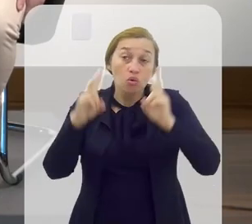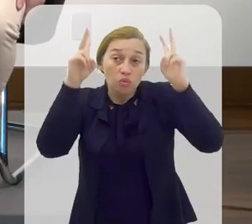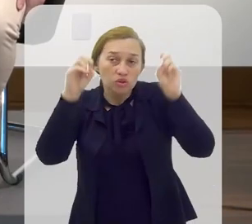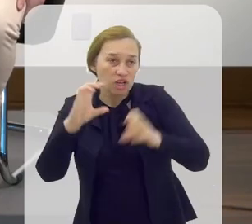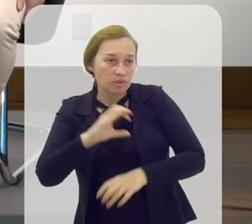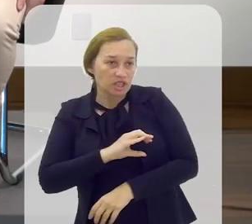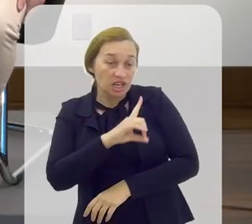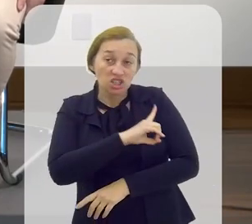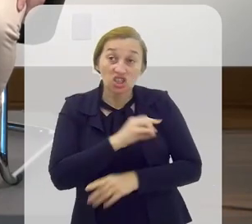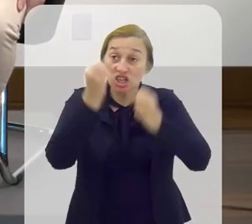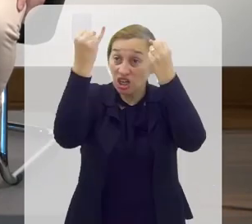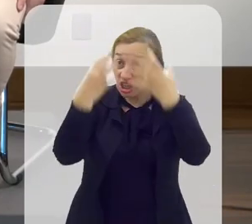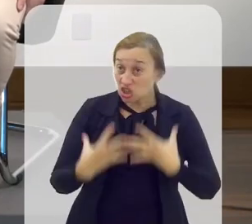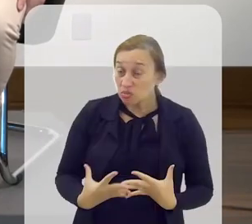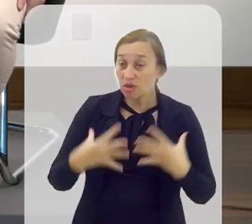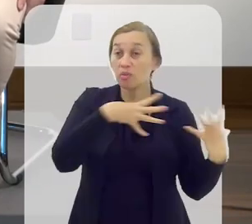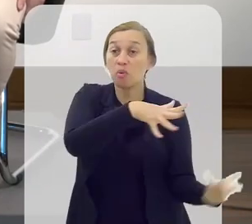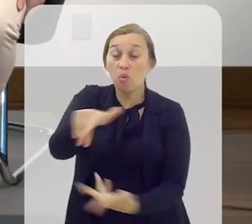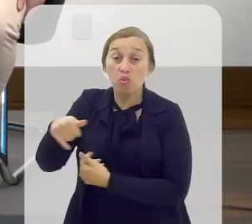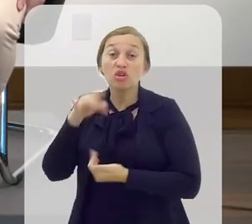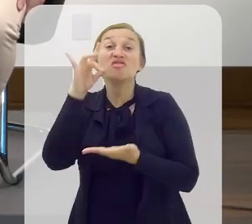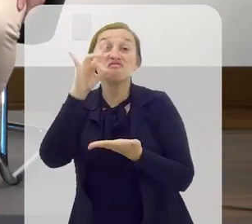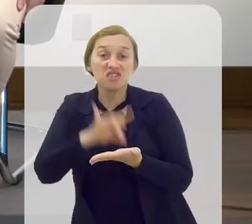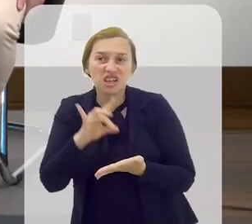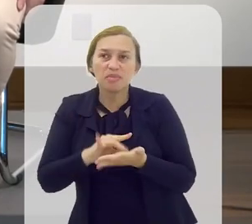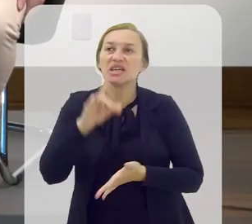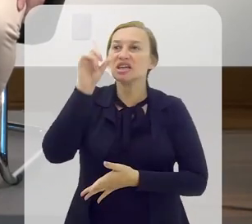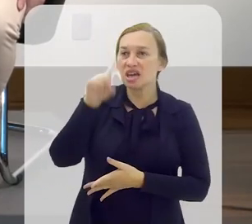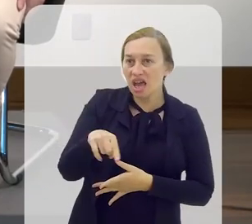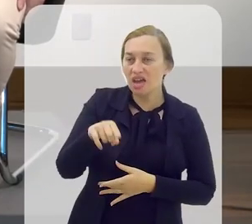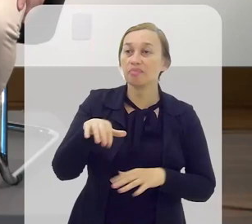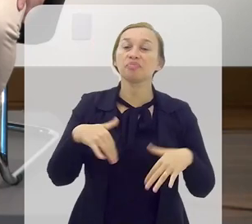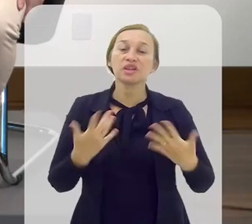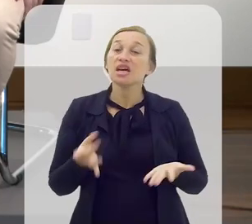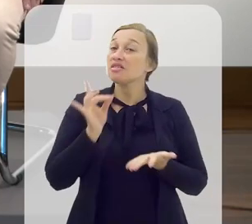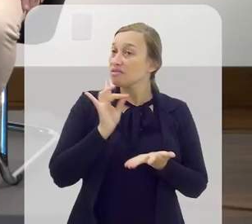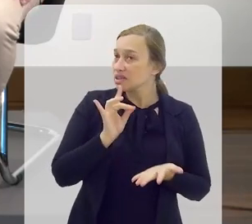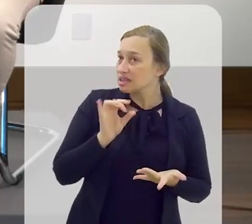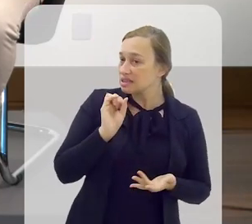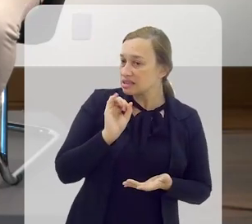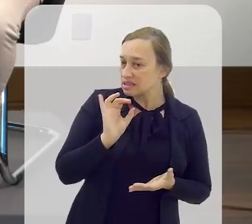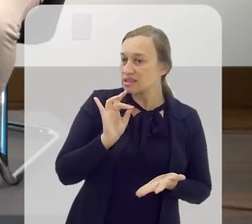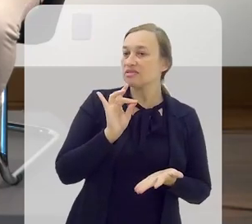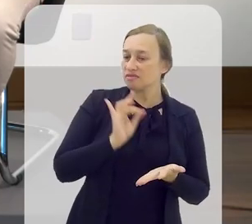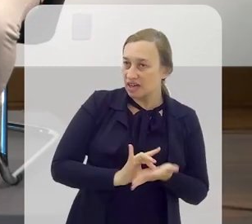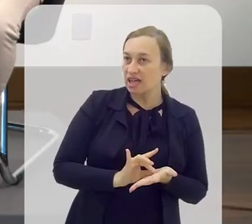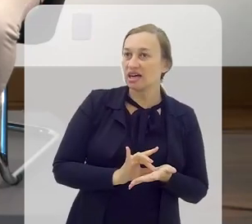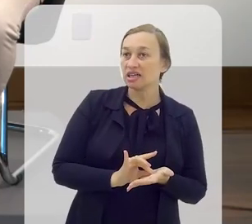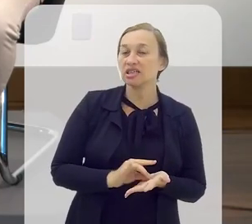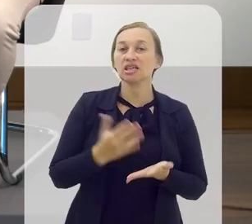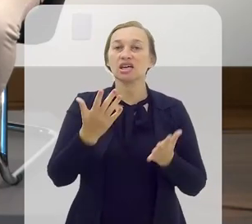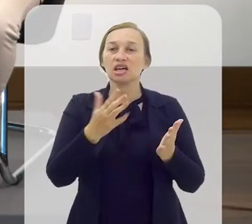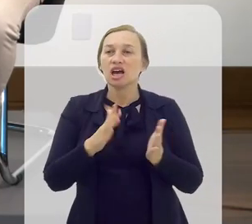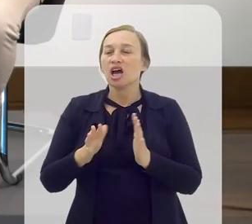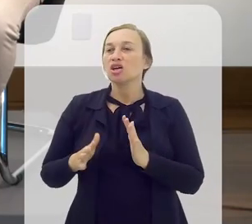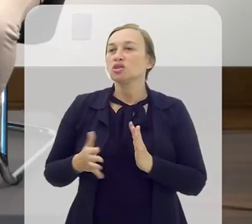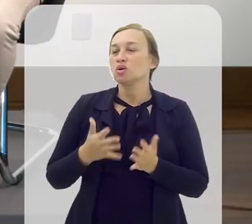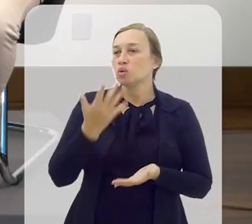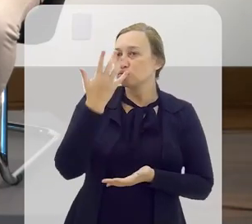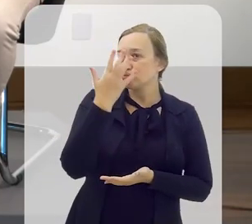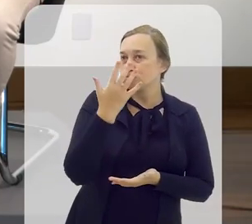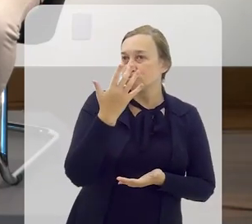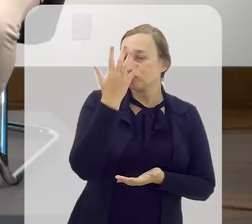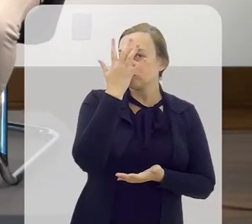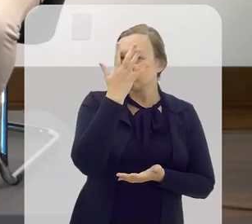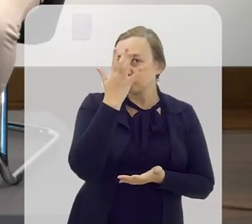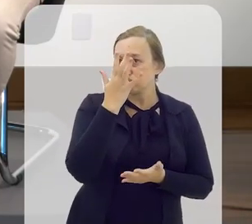mas você esclarece para o mundo o que verdadeiramente é. Exatamente. A gente tentou fazer ali uma ligação da escola de